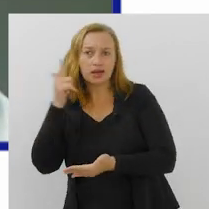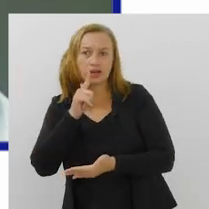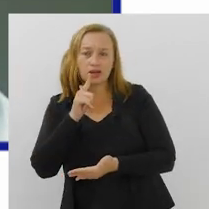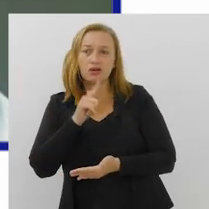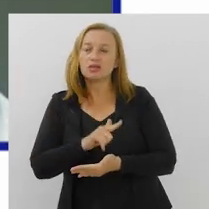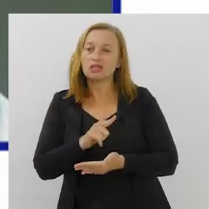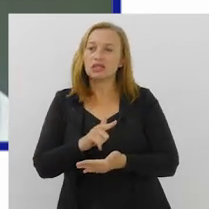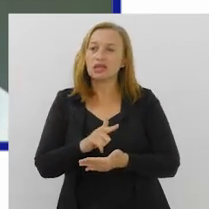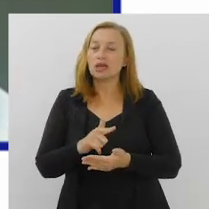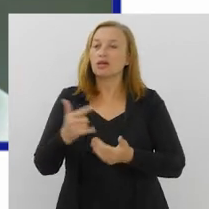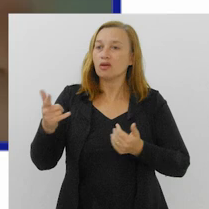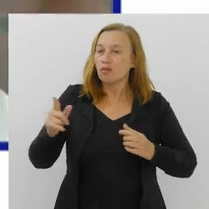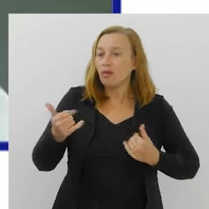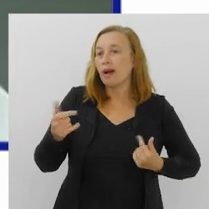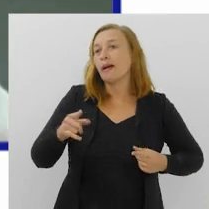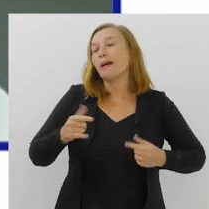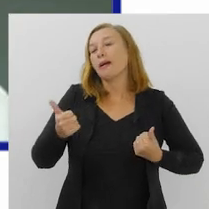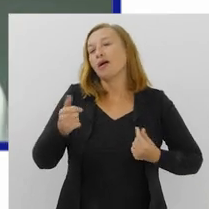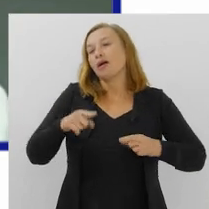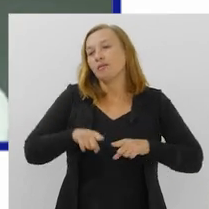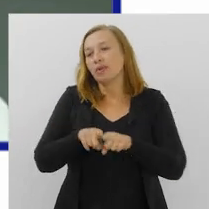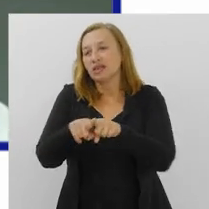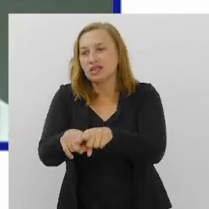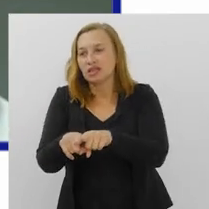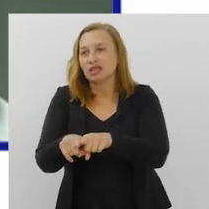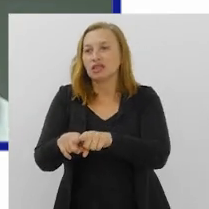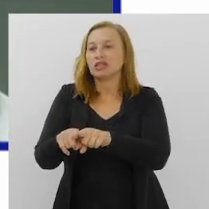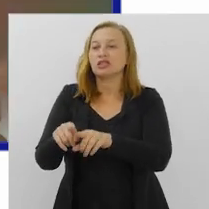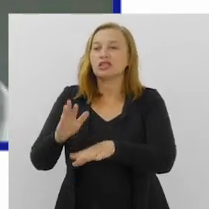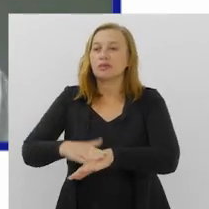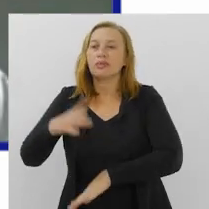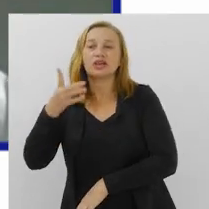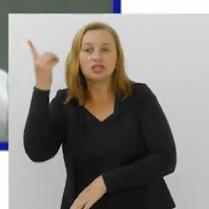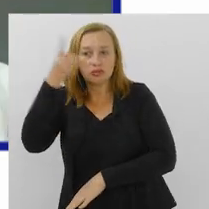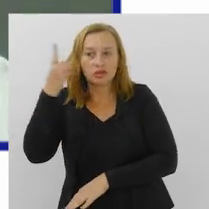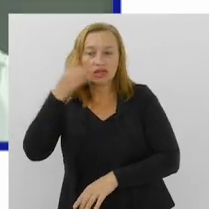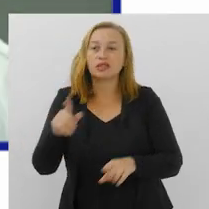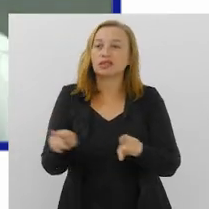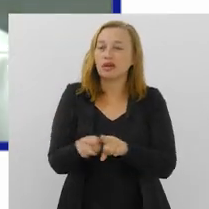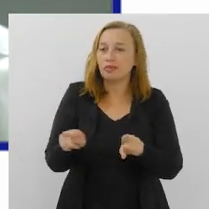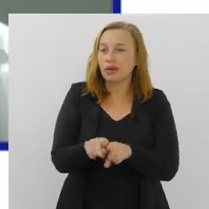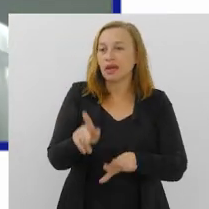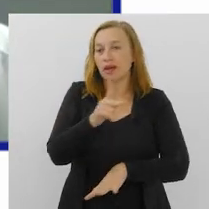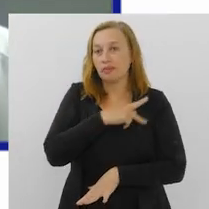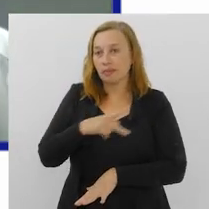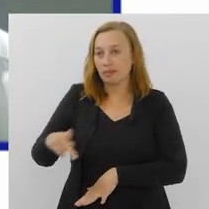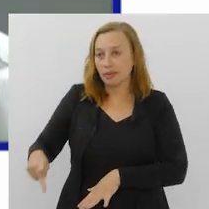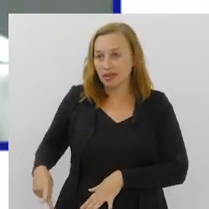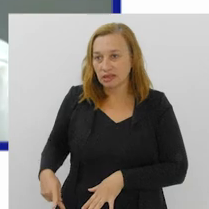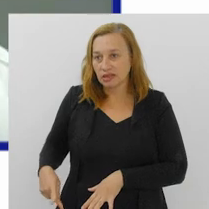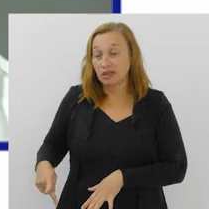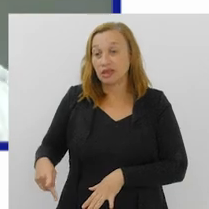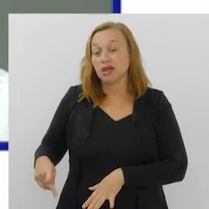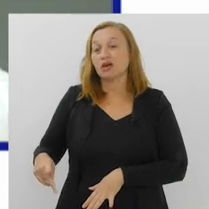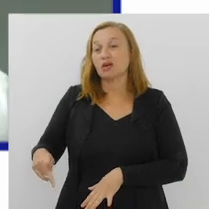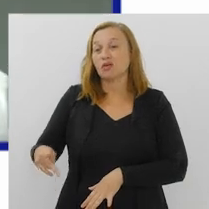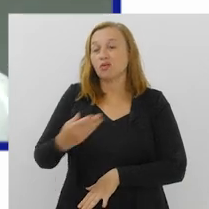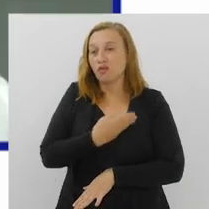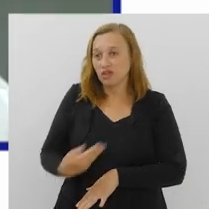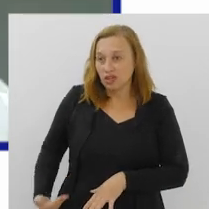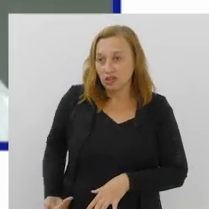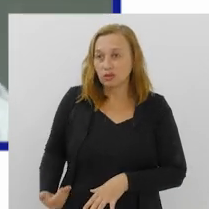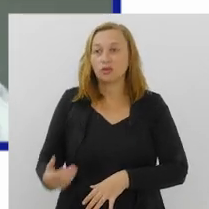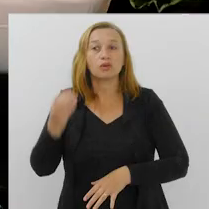demais deputados e com grande aprovação do nosso governador Cláudio Castro, que sempre nos apoia em tudo que é